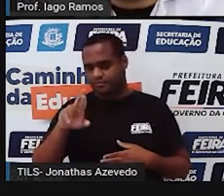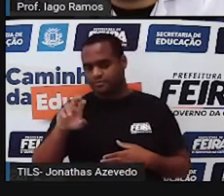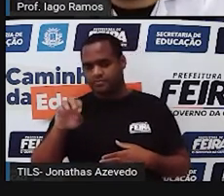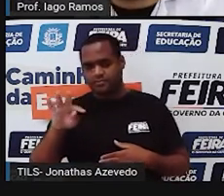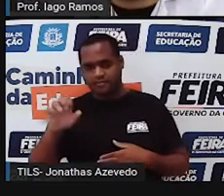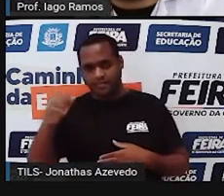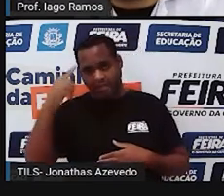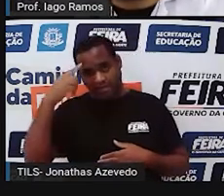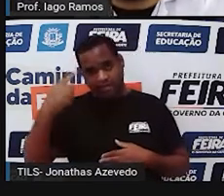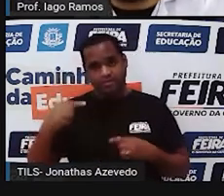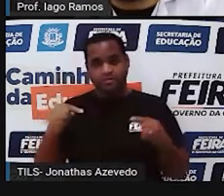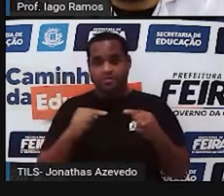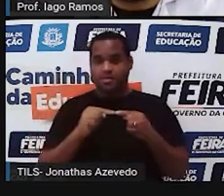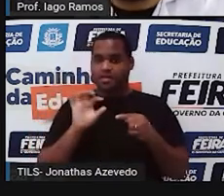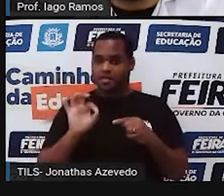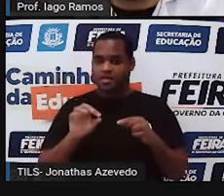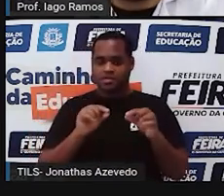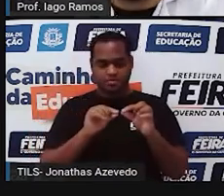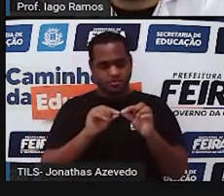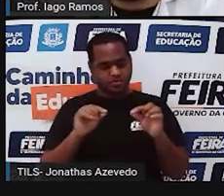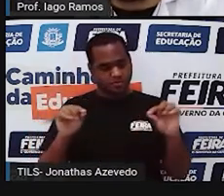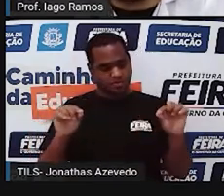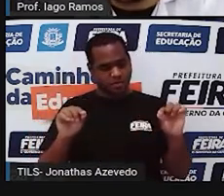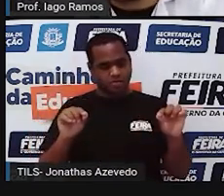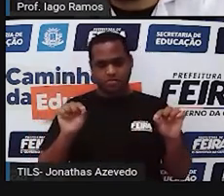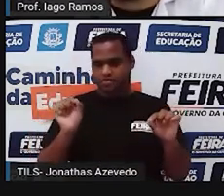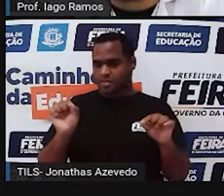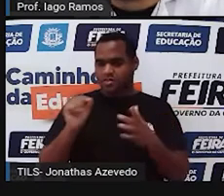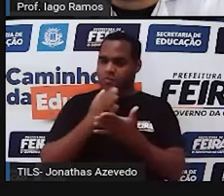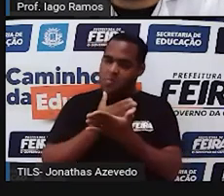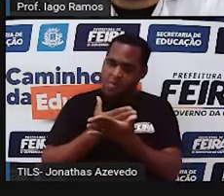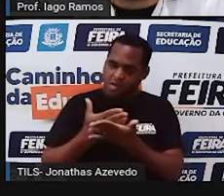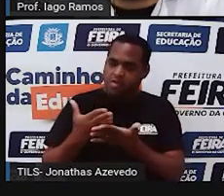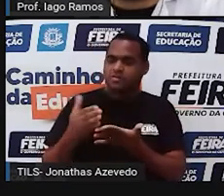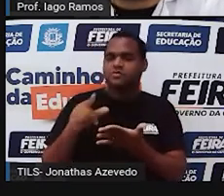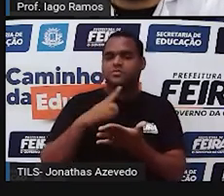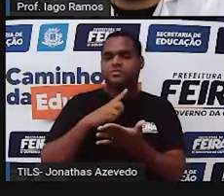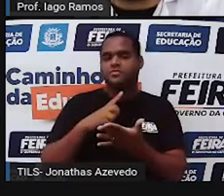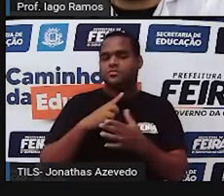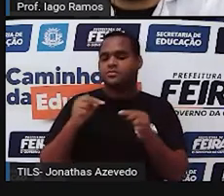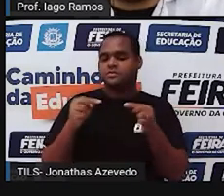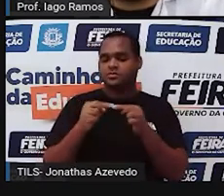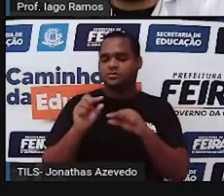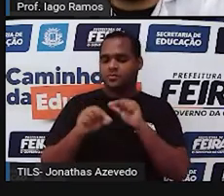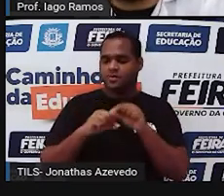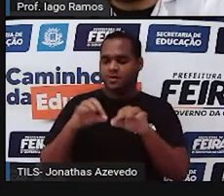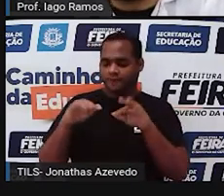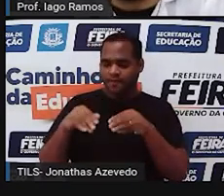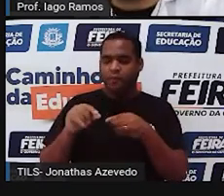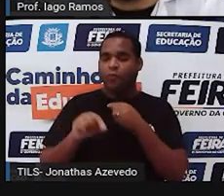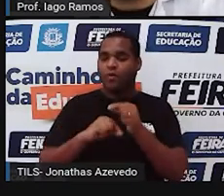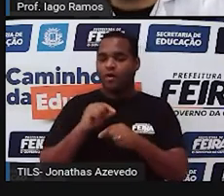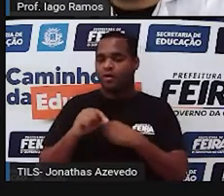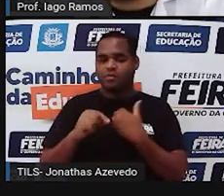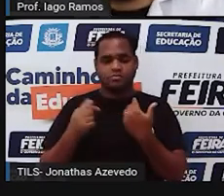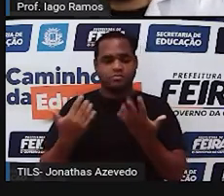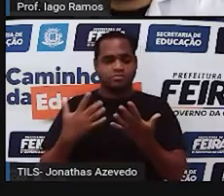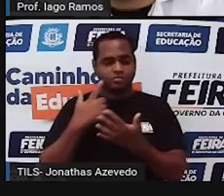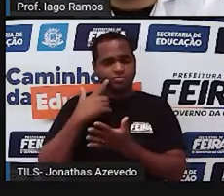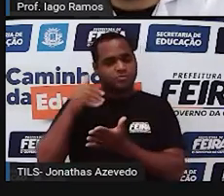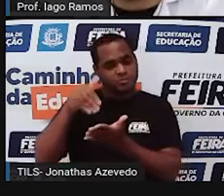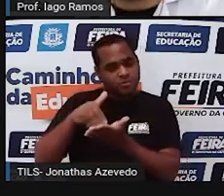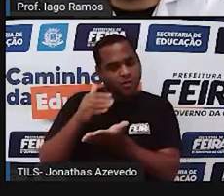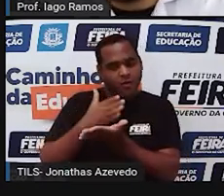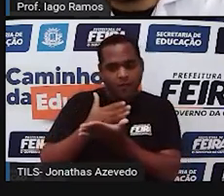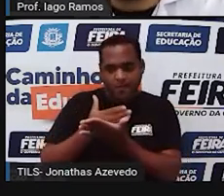parte da reta que tem um ponto onde a gente sabe onde ela começa, mas a gente não sabe onde ela termina. Tem um ponto de começo,